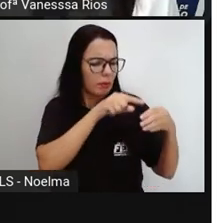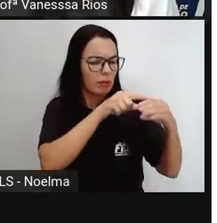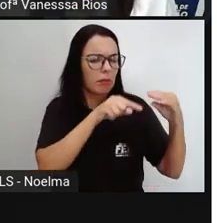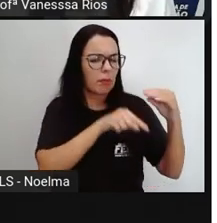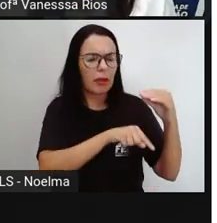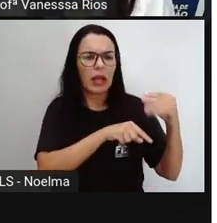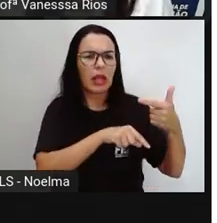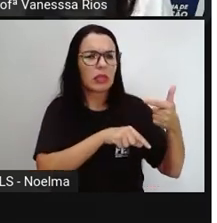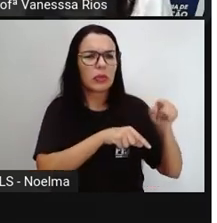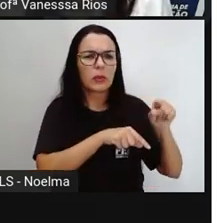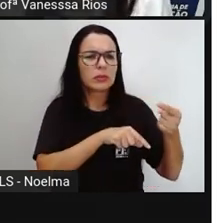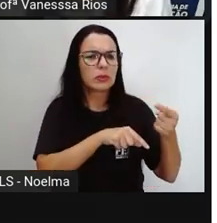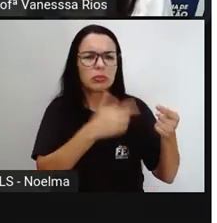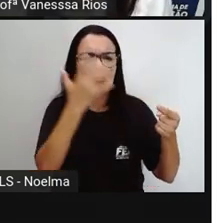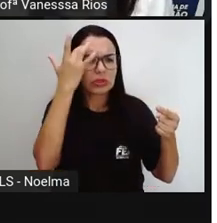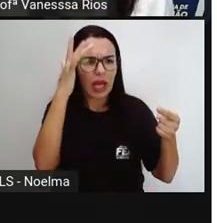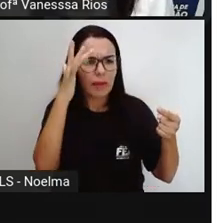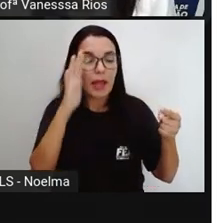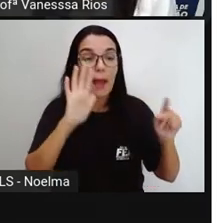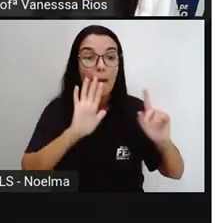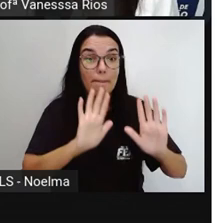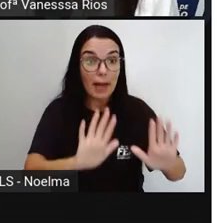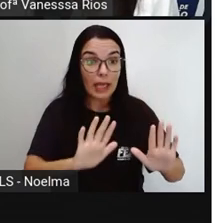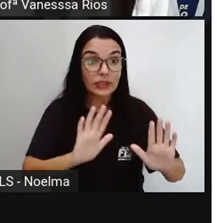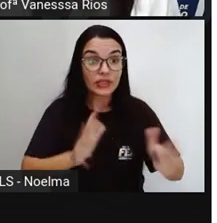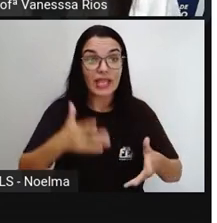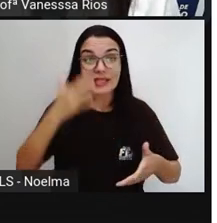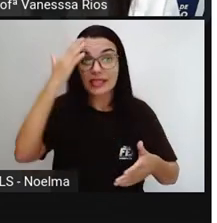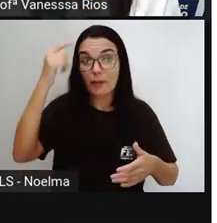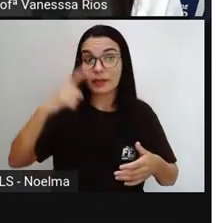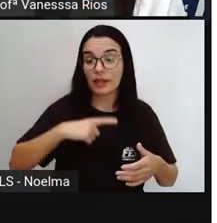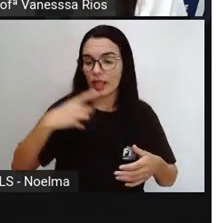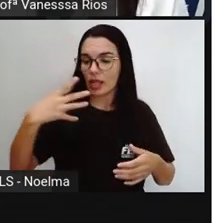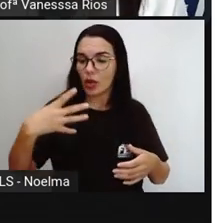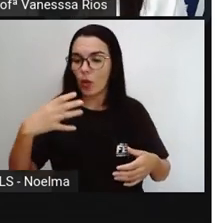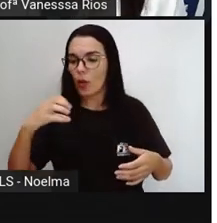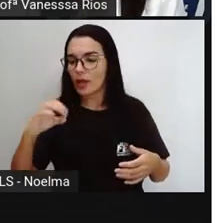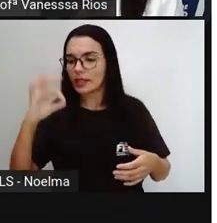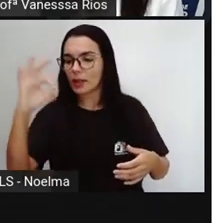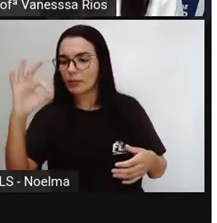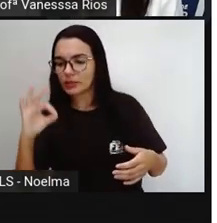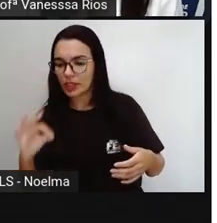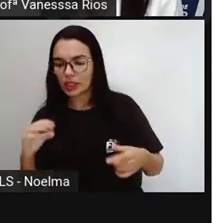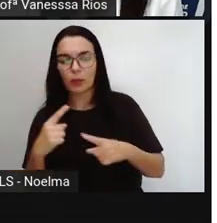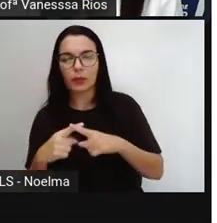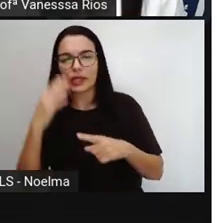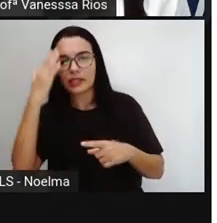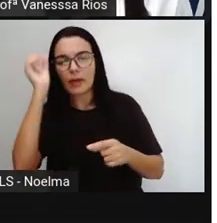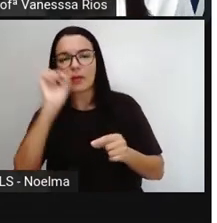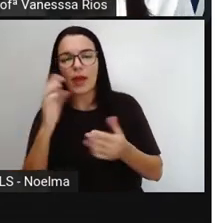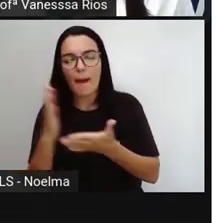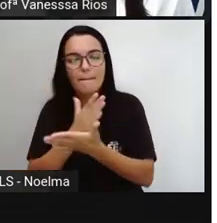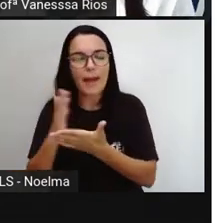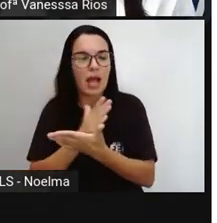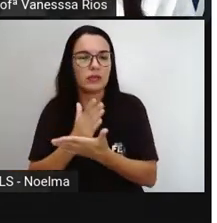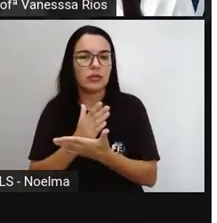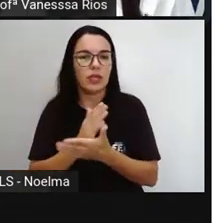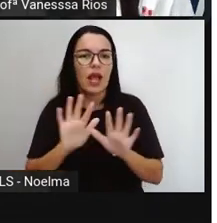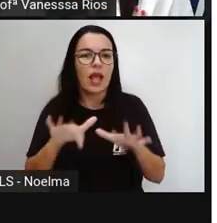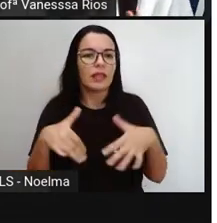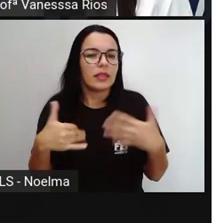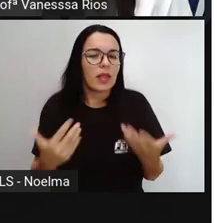40% Porque se entende que 40% é parte desse todo Como é que a Pró